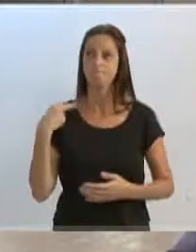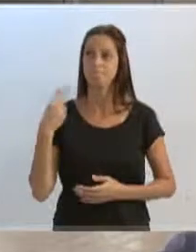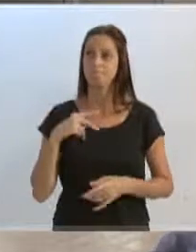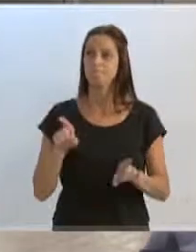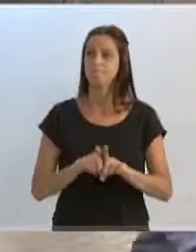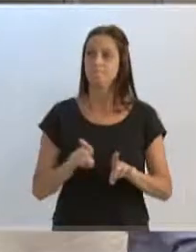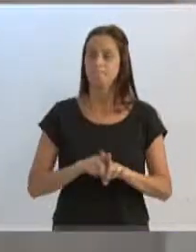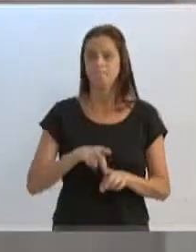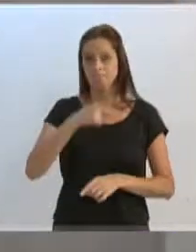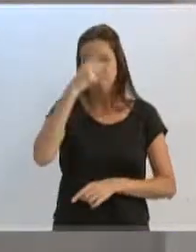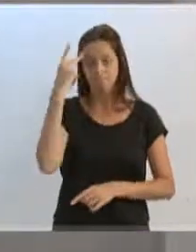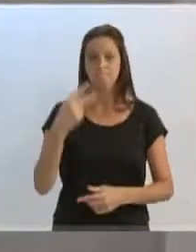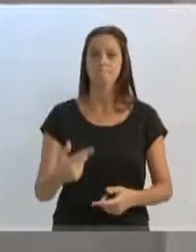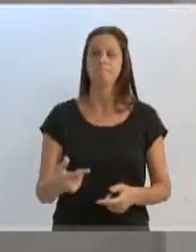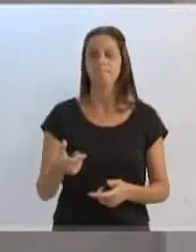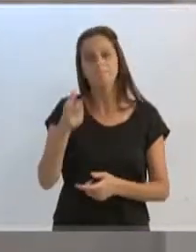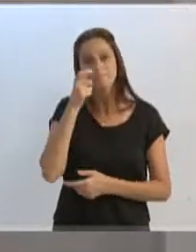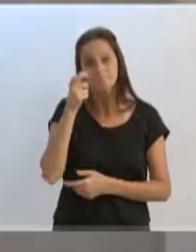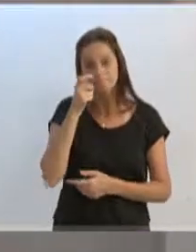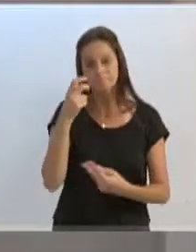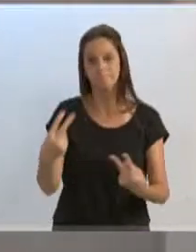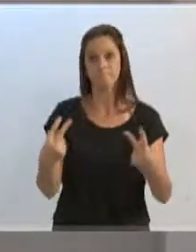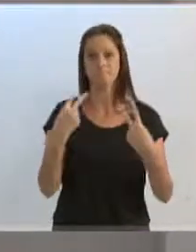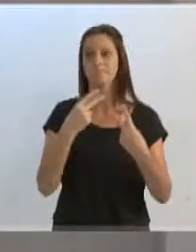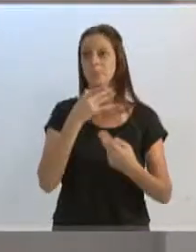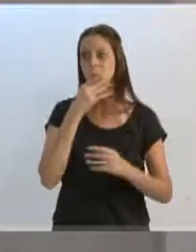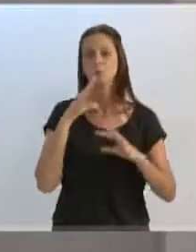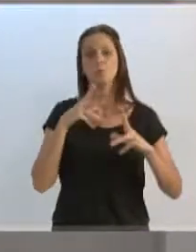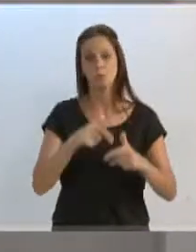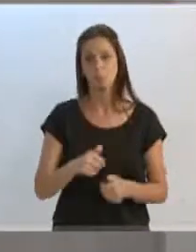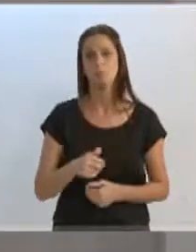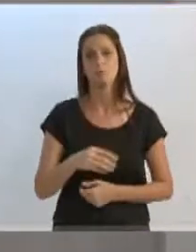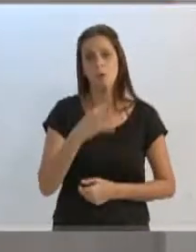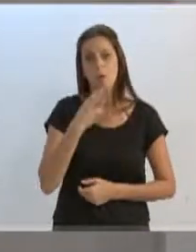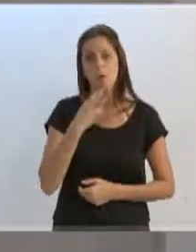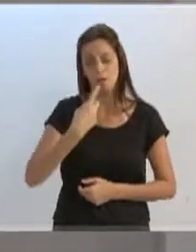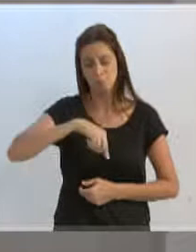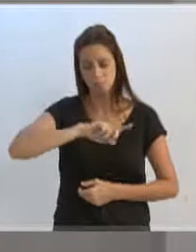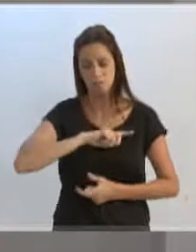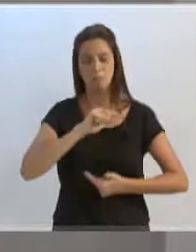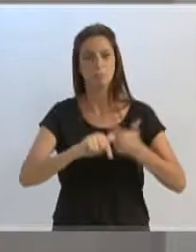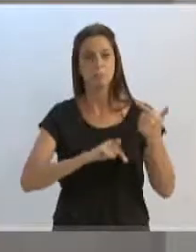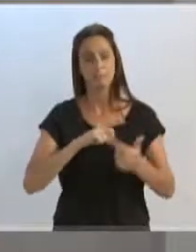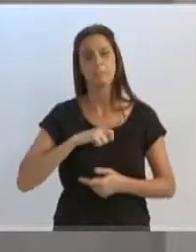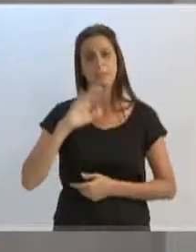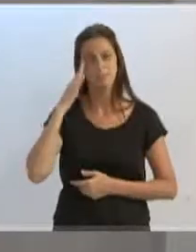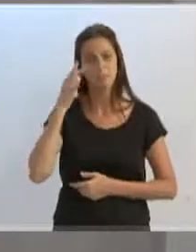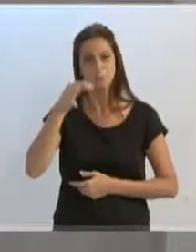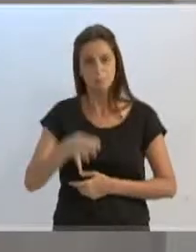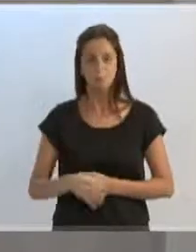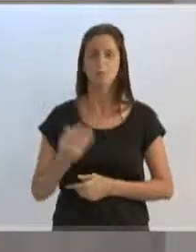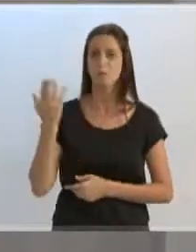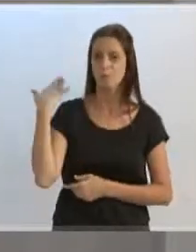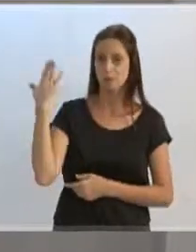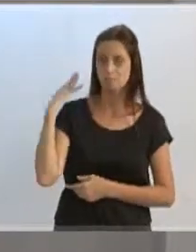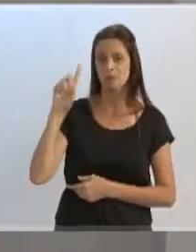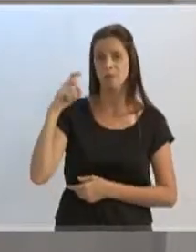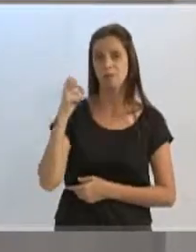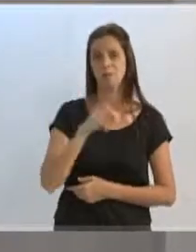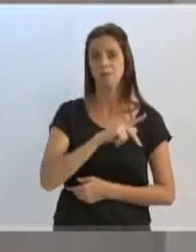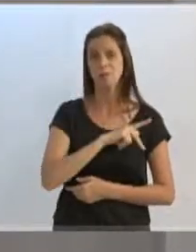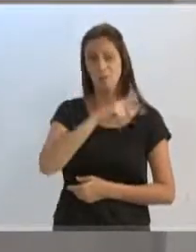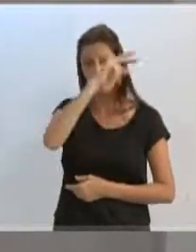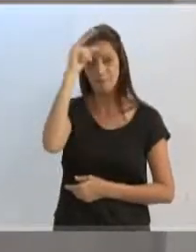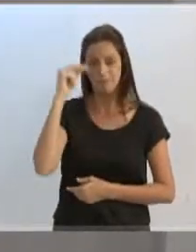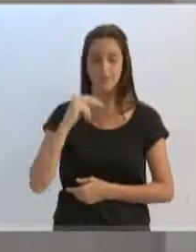senhoras e senhores que nos assistem, acho que todos aqui que acompanham o nosso trabalho sabem que têm mantido a coerência, desde a época do ex-prefeito Napoleão,